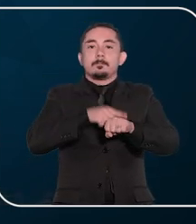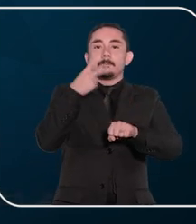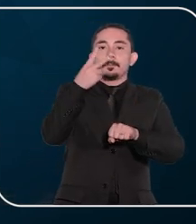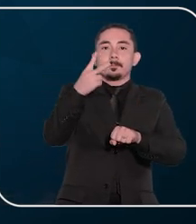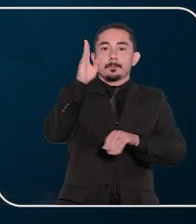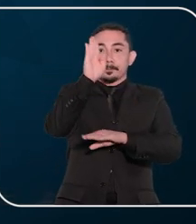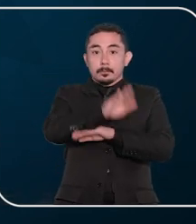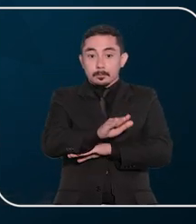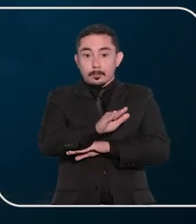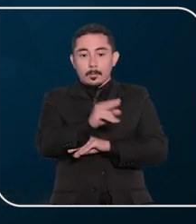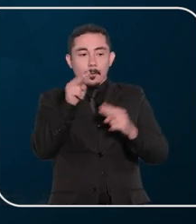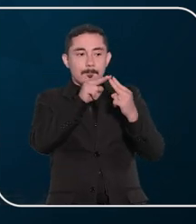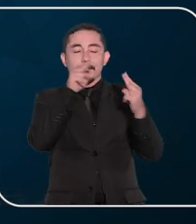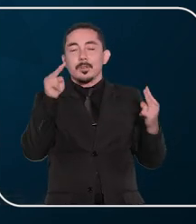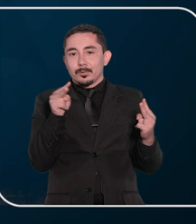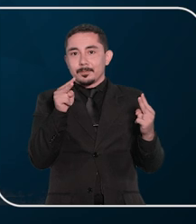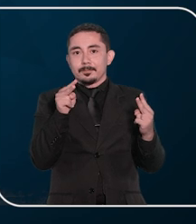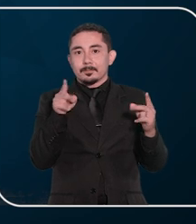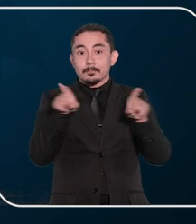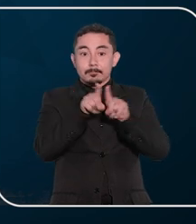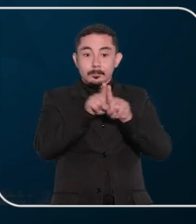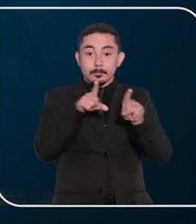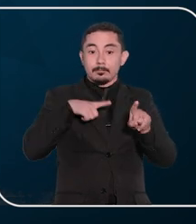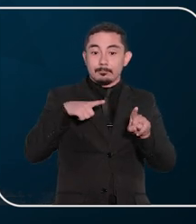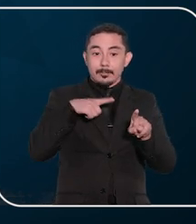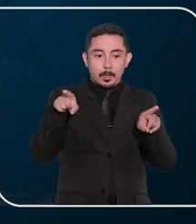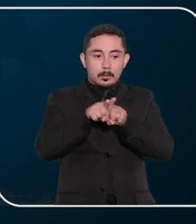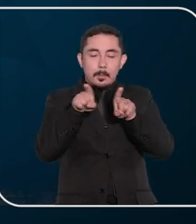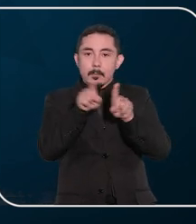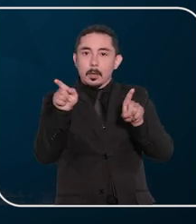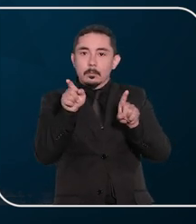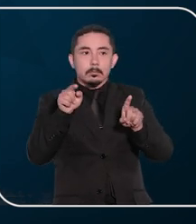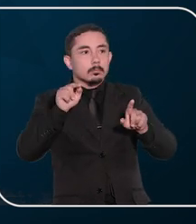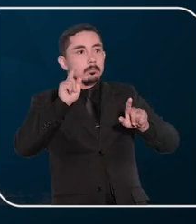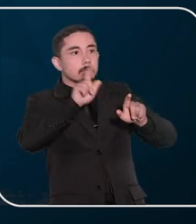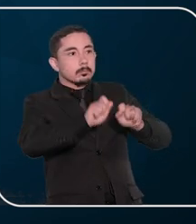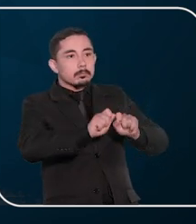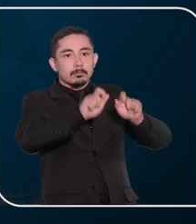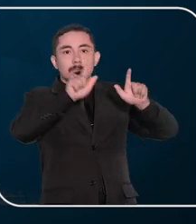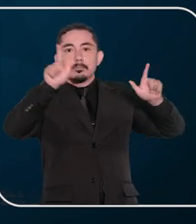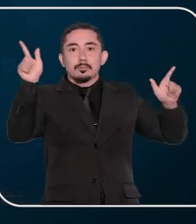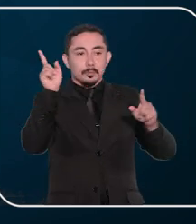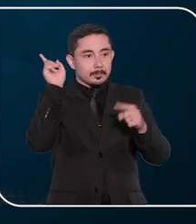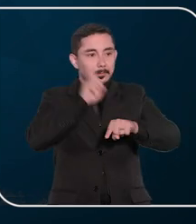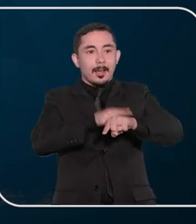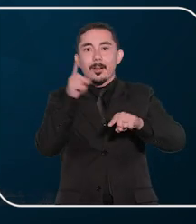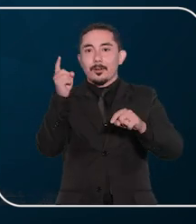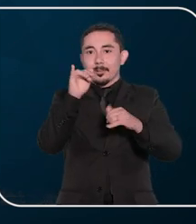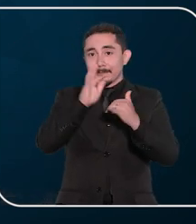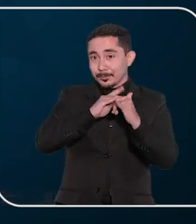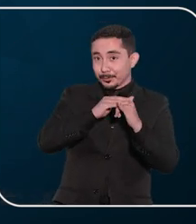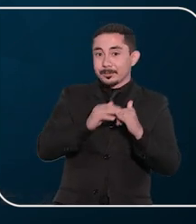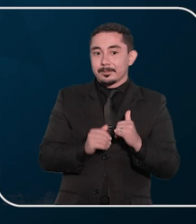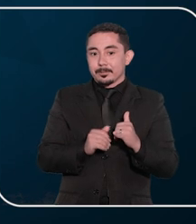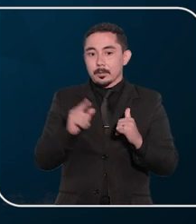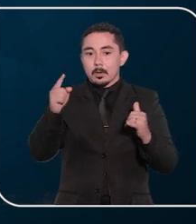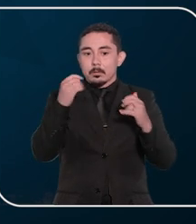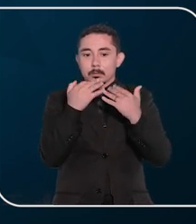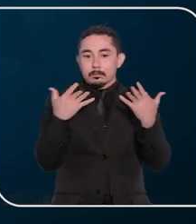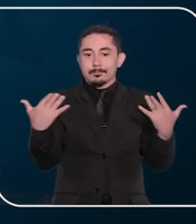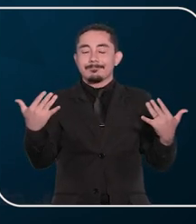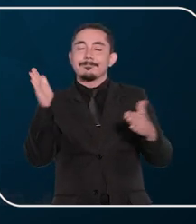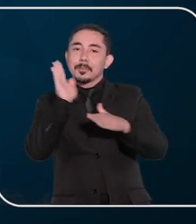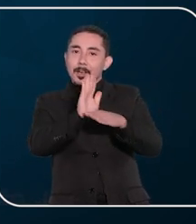julho às duas horas da tarde de forma virtual e terá transmissão ao vivo pelo canal do STJ no YouTube. A